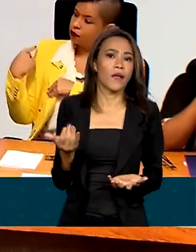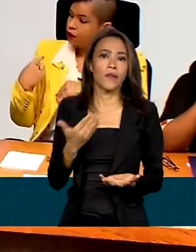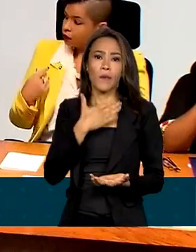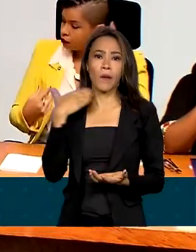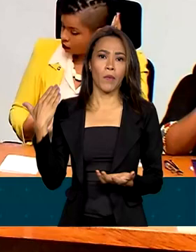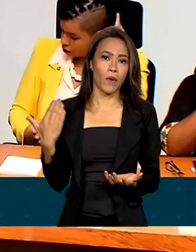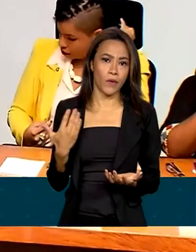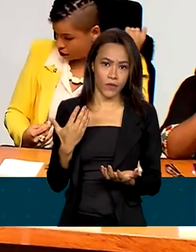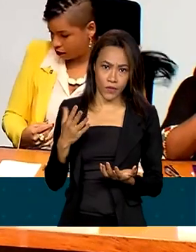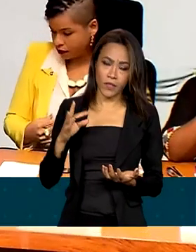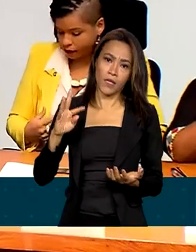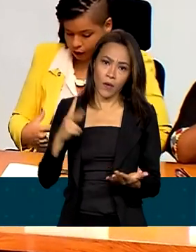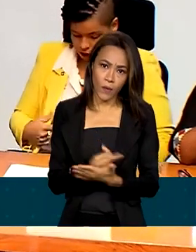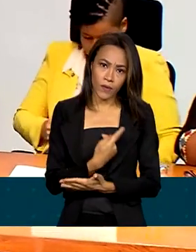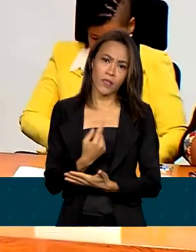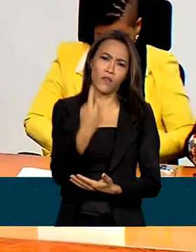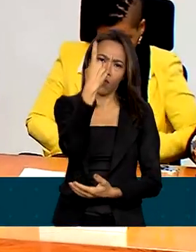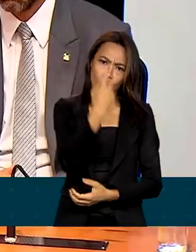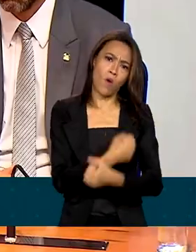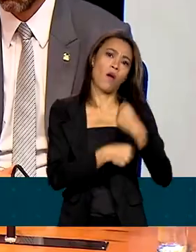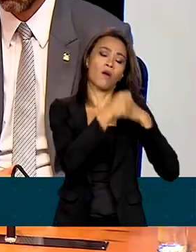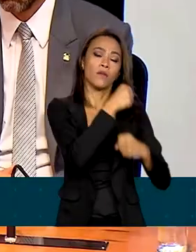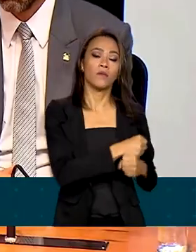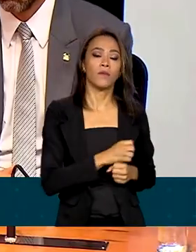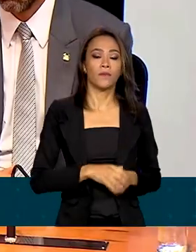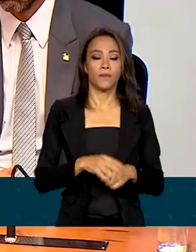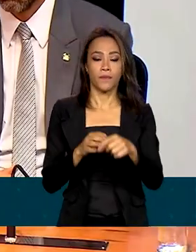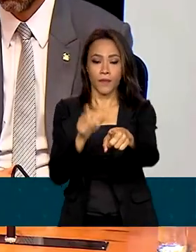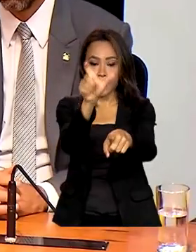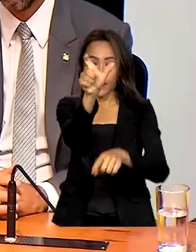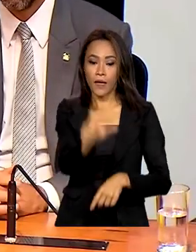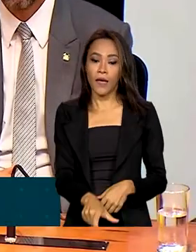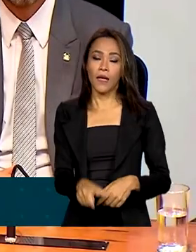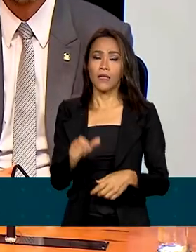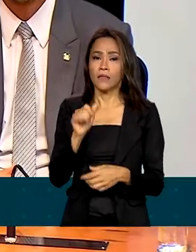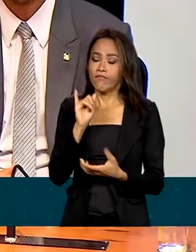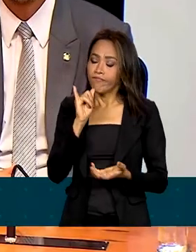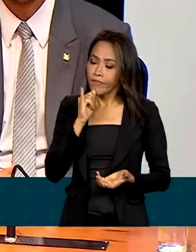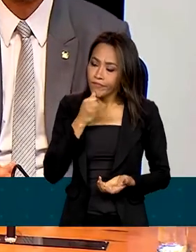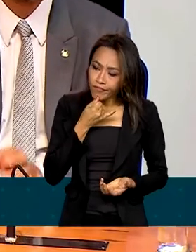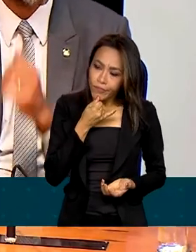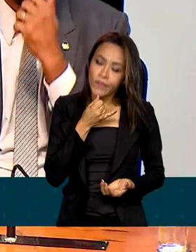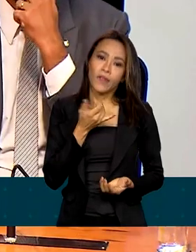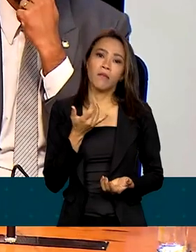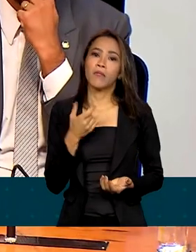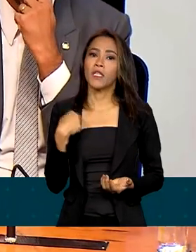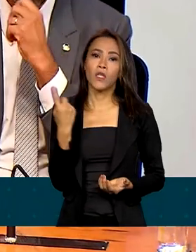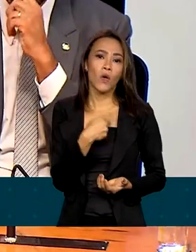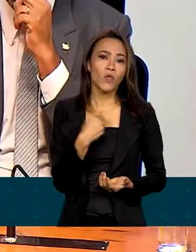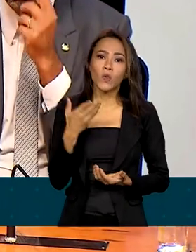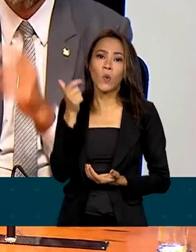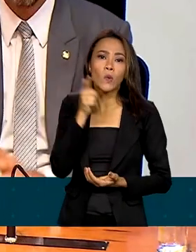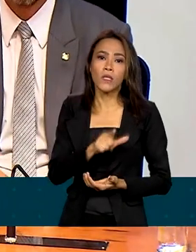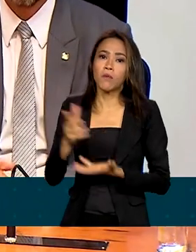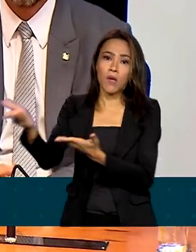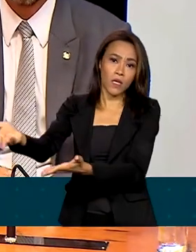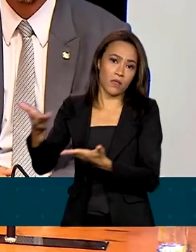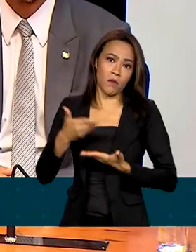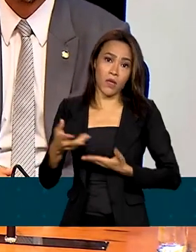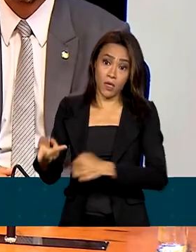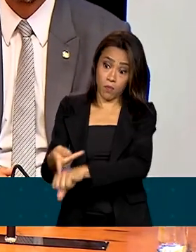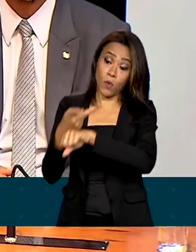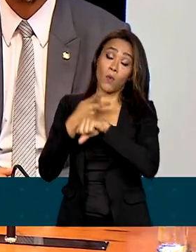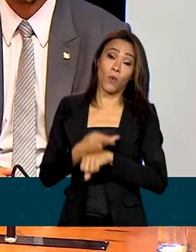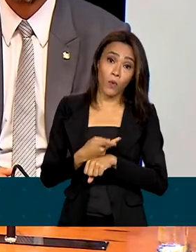ocorrida exatamente há um ano. Lamentamos muito por não ter conseguido receber vocês e a tantas outras pessoas que nos procuraram e